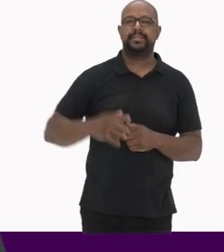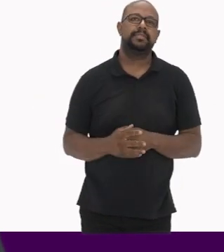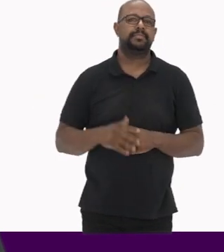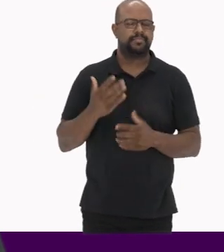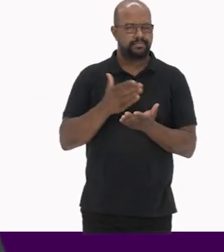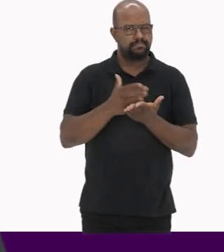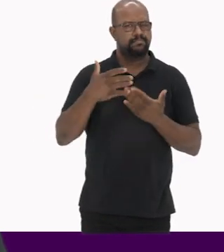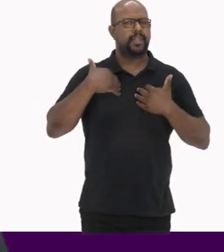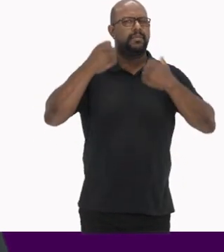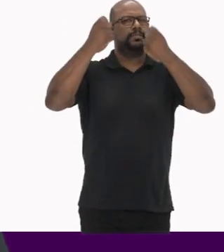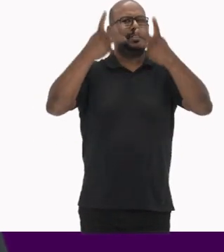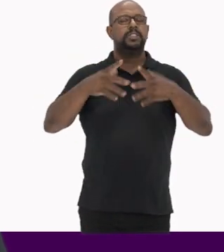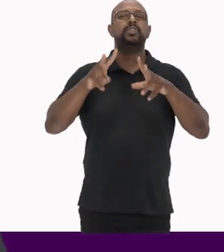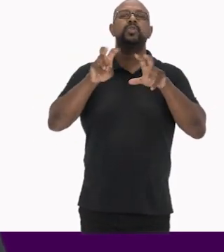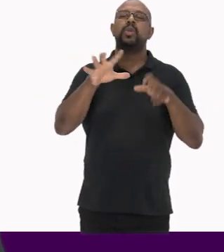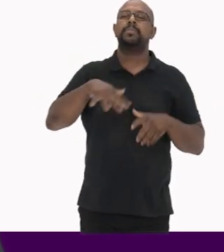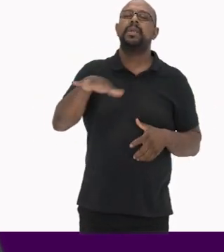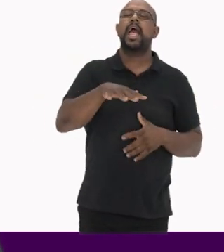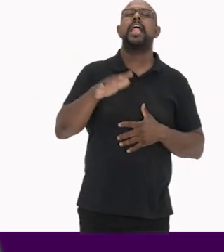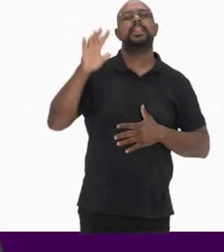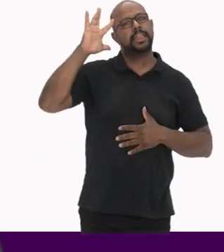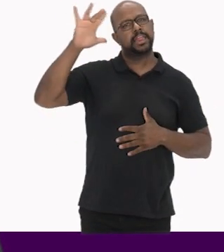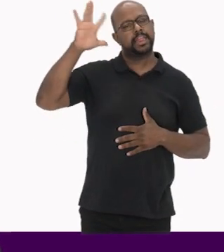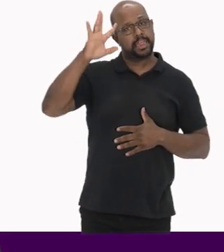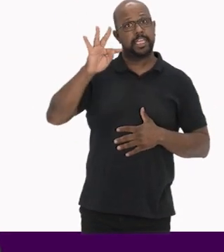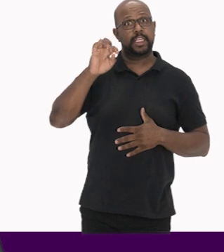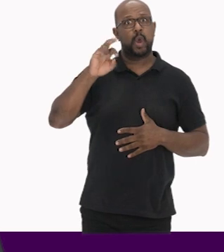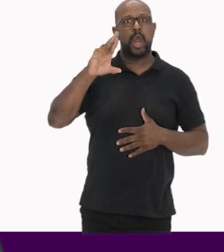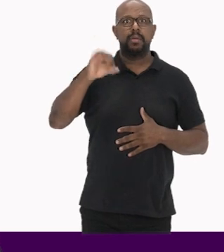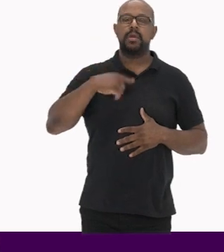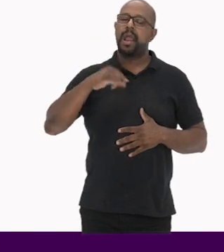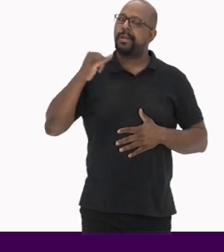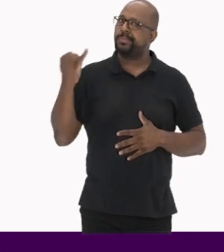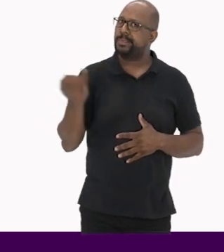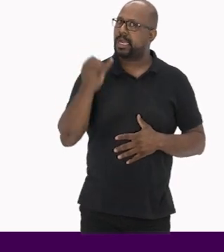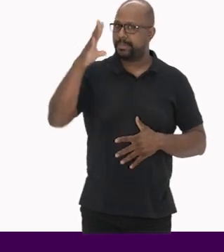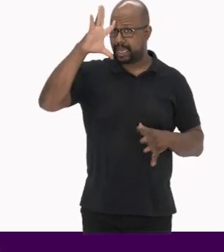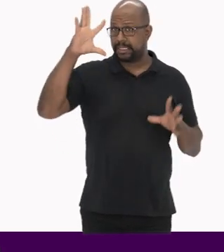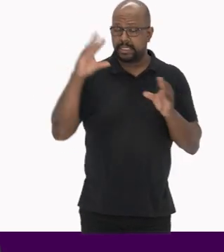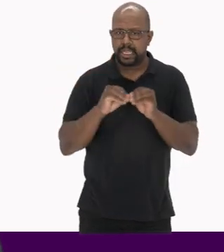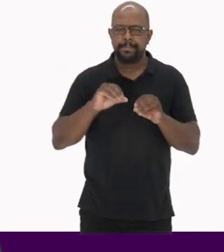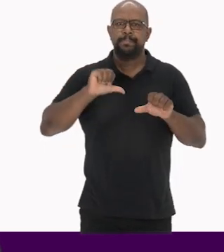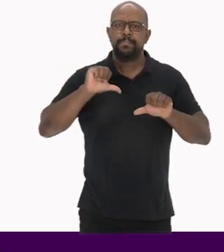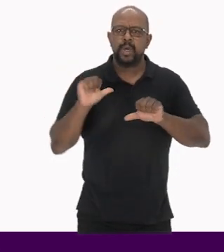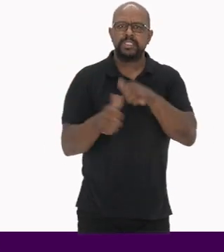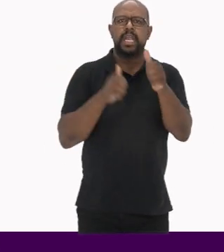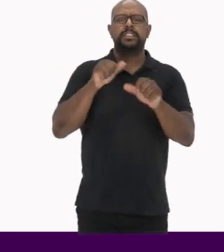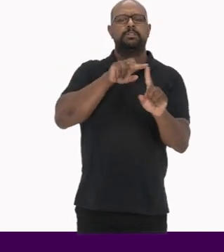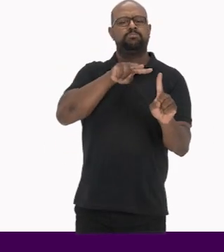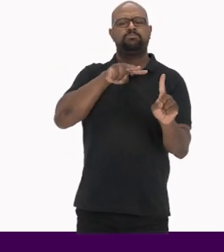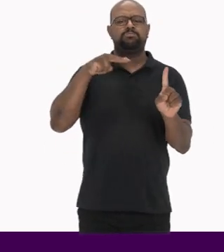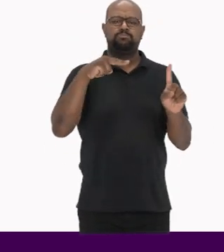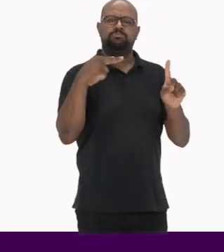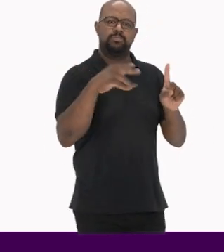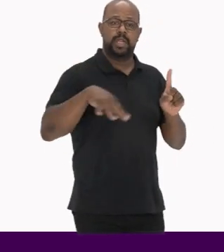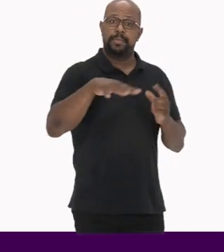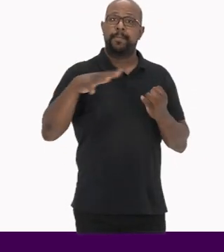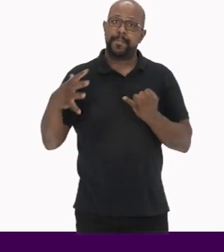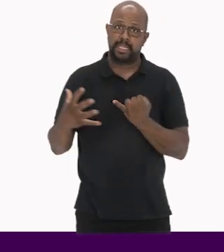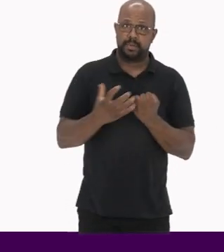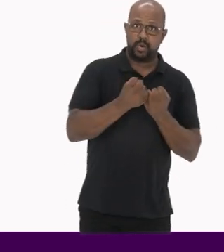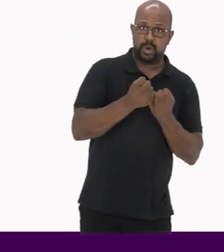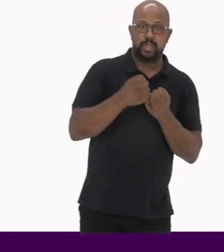Vou iniciar falando sobre um recorte teórico Importante para entendermos as mudanças de paradigmas no campo do